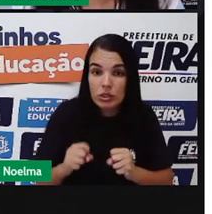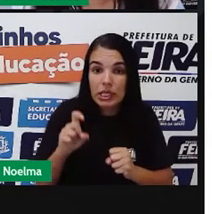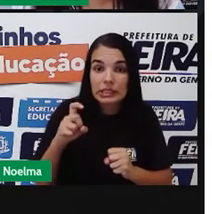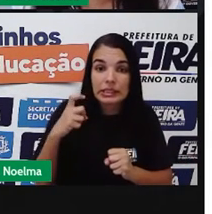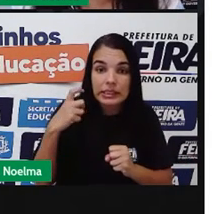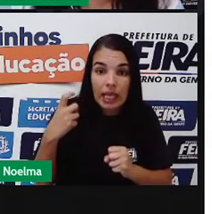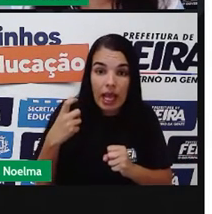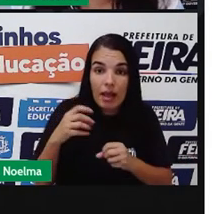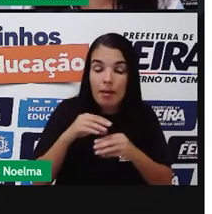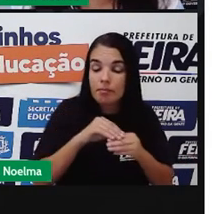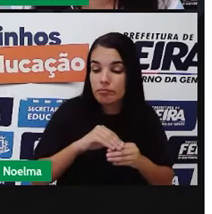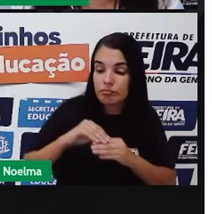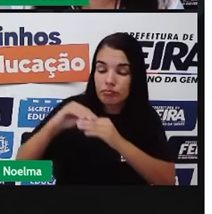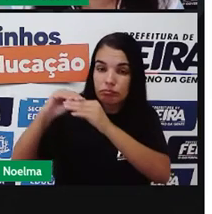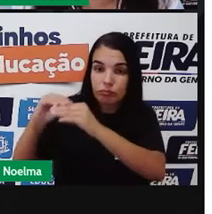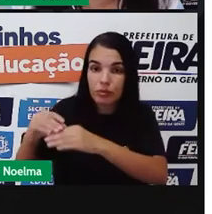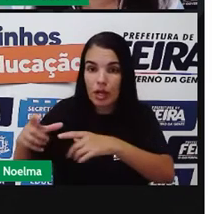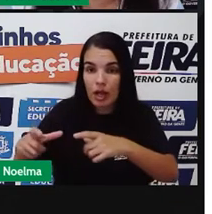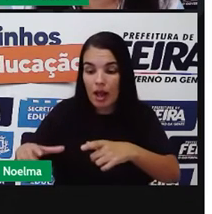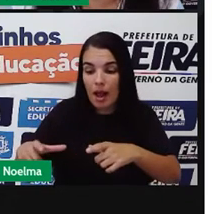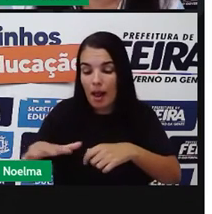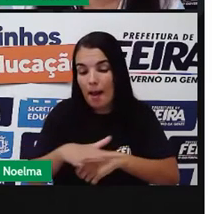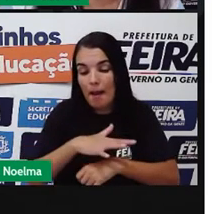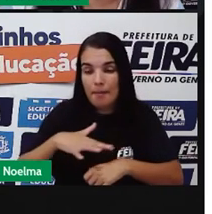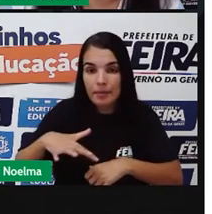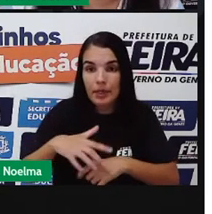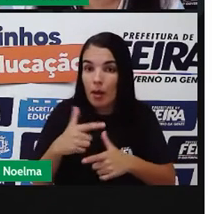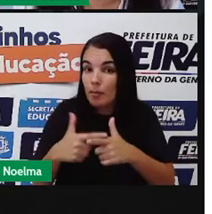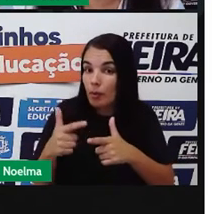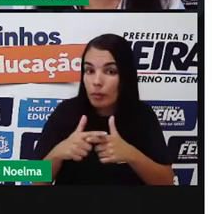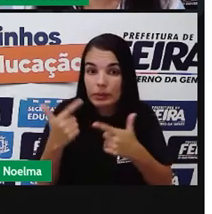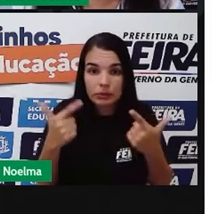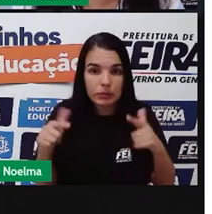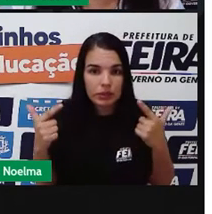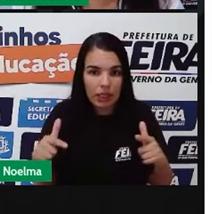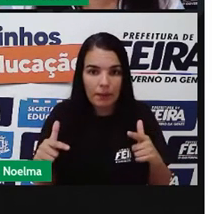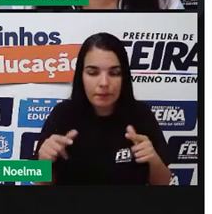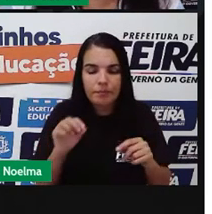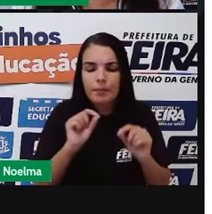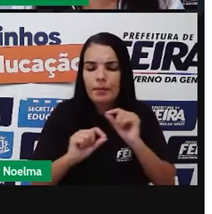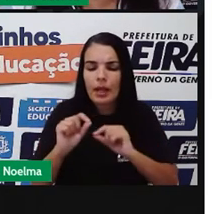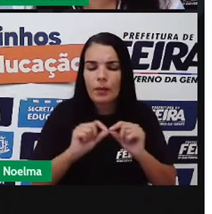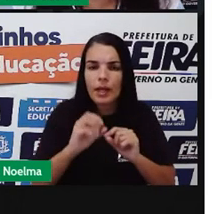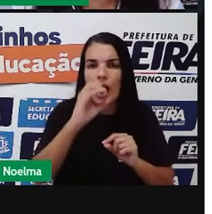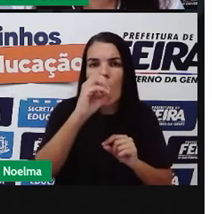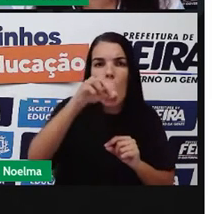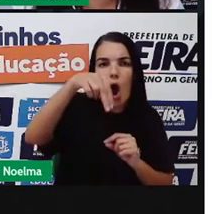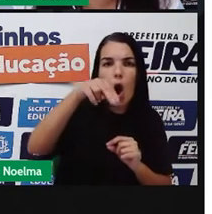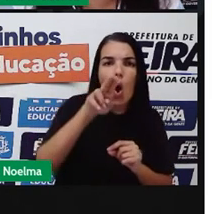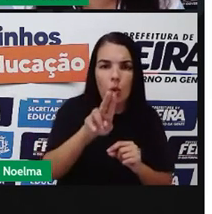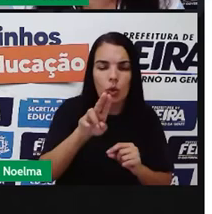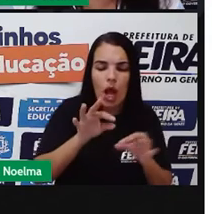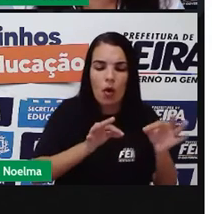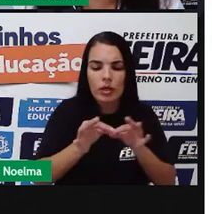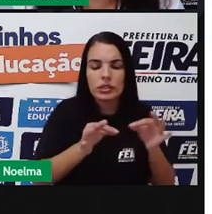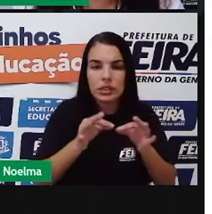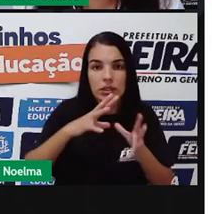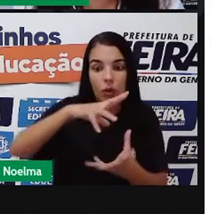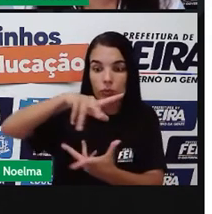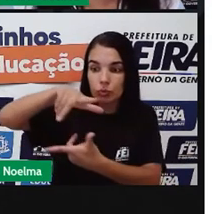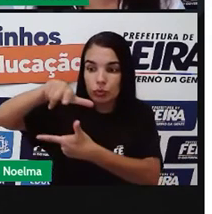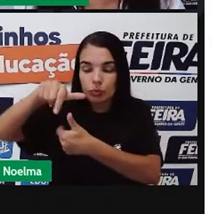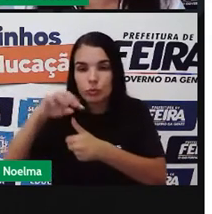devolvido ao ambiente sem causar danos. De acordo com a ONU, que a Organização das Nações